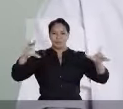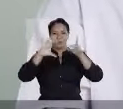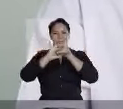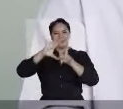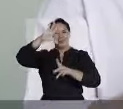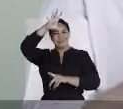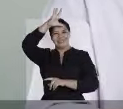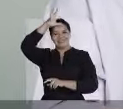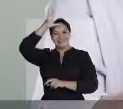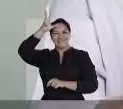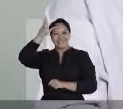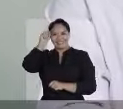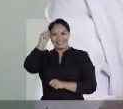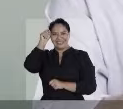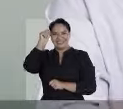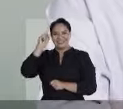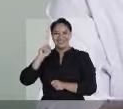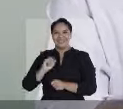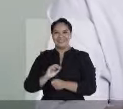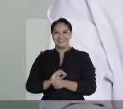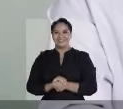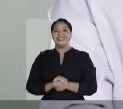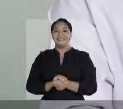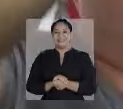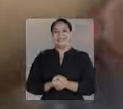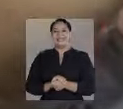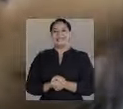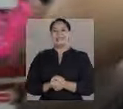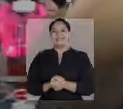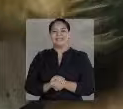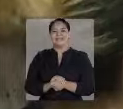Arthur Neto e nós somos uma só Manaus.